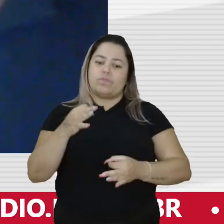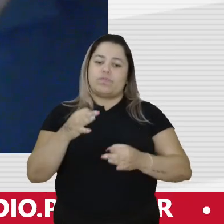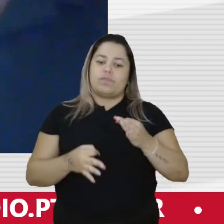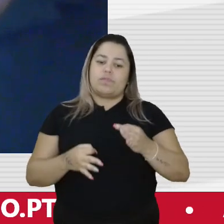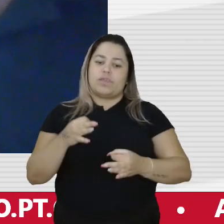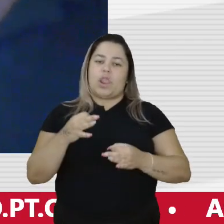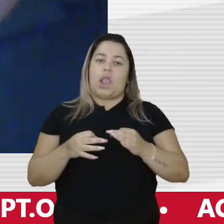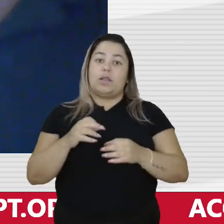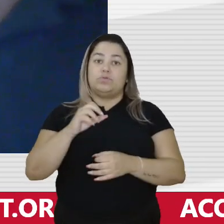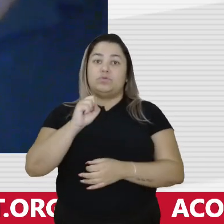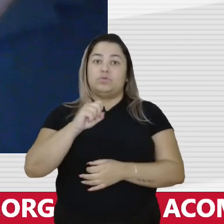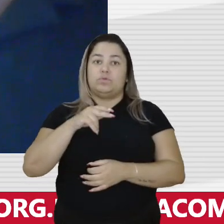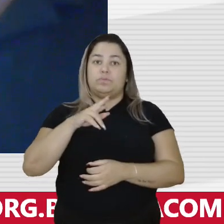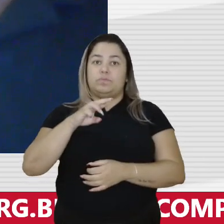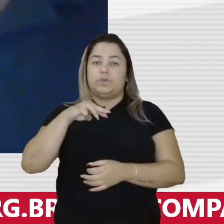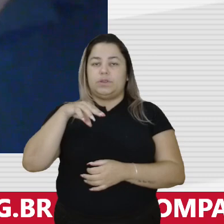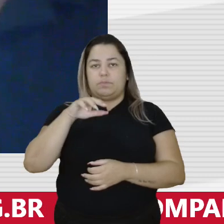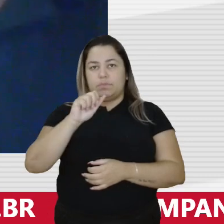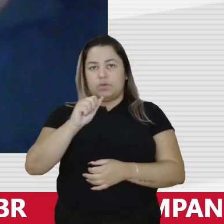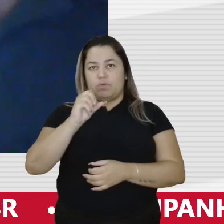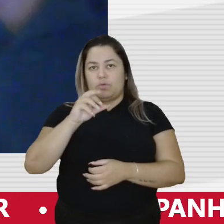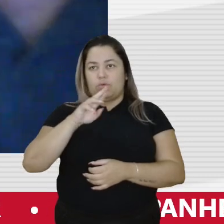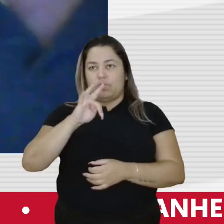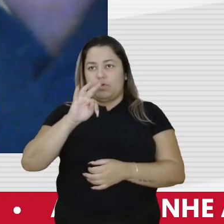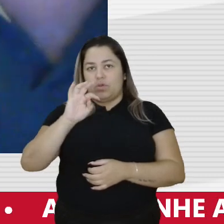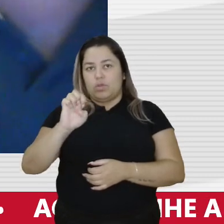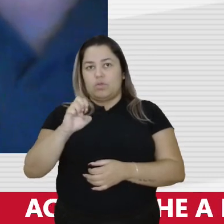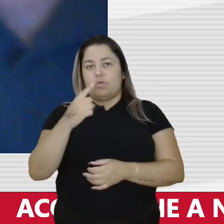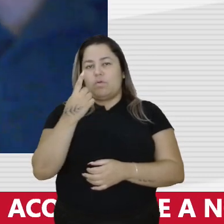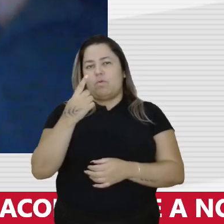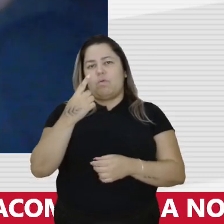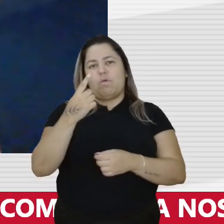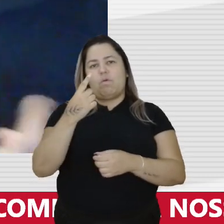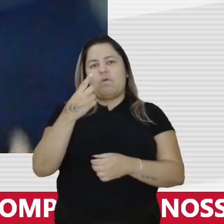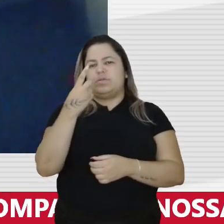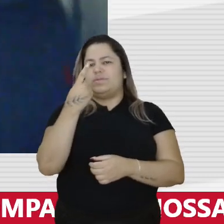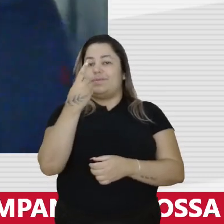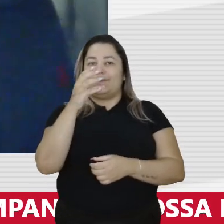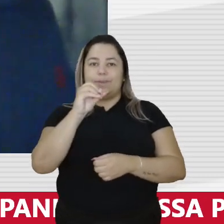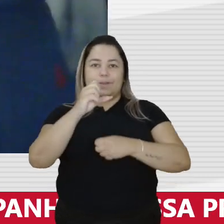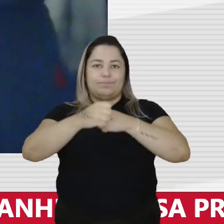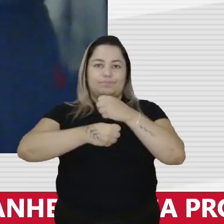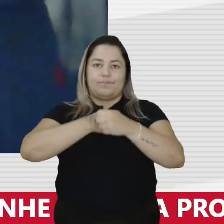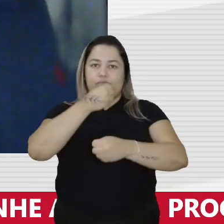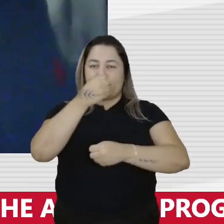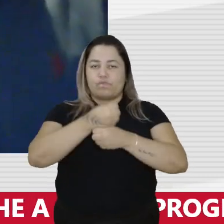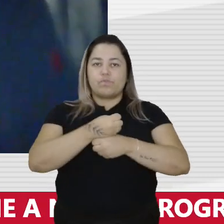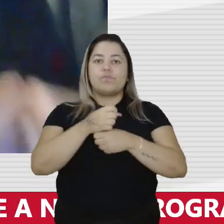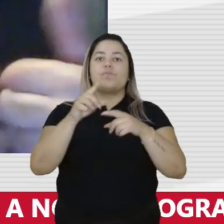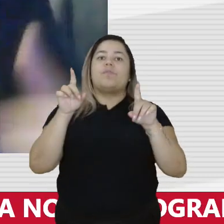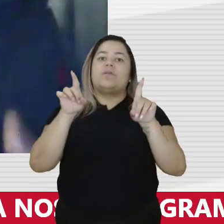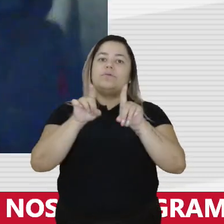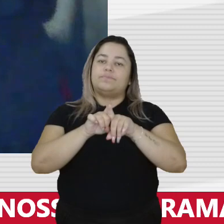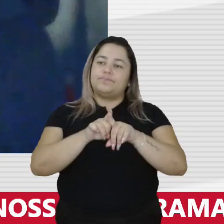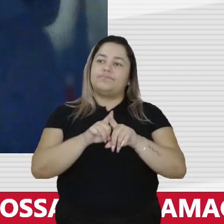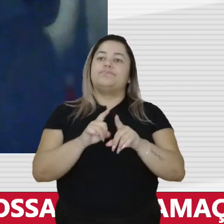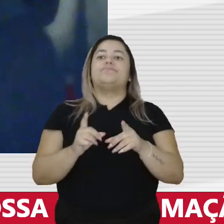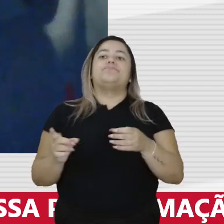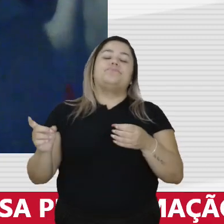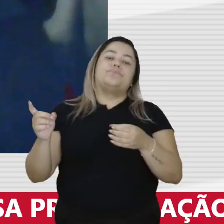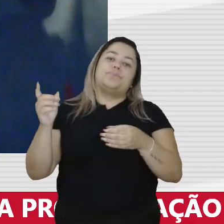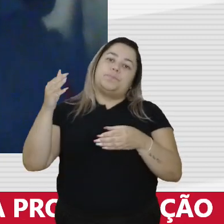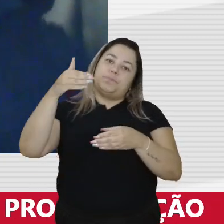Na última sessão, uma década depois, ele traz esse processo, vota pela